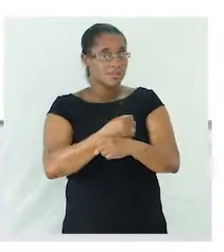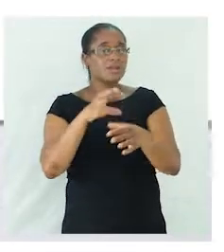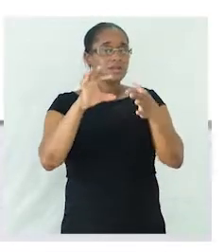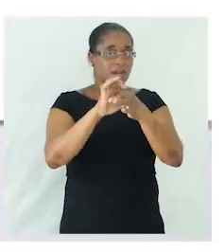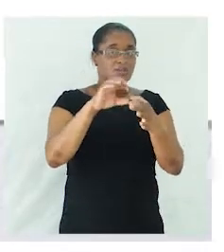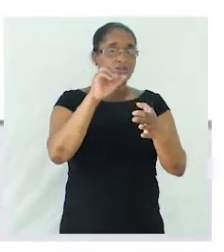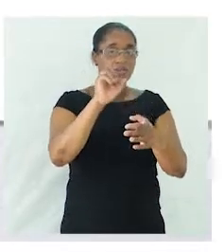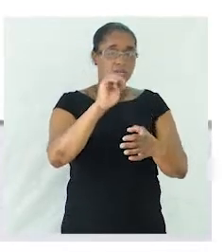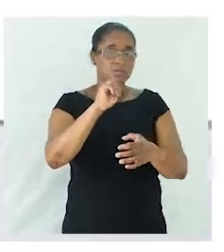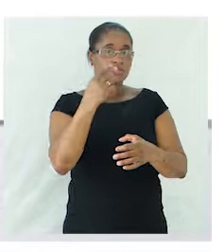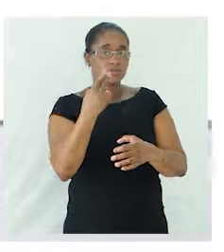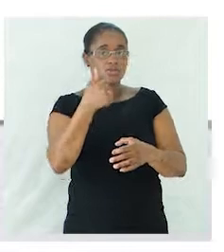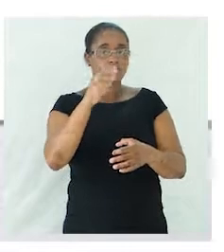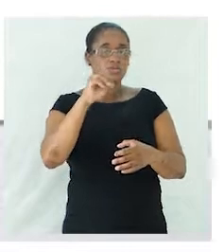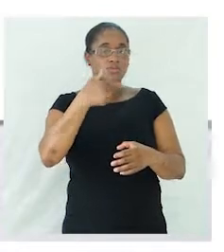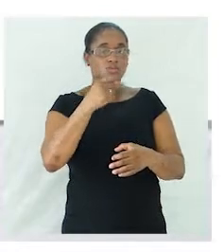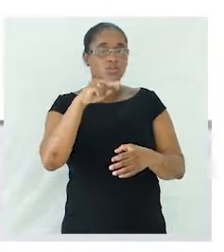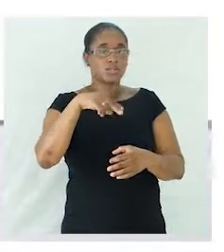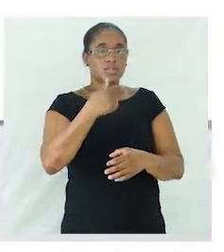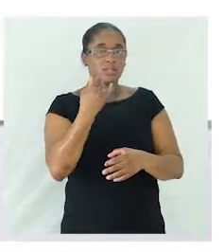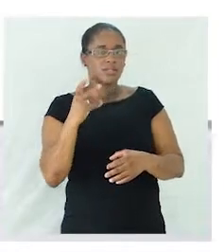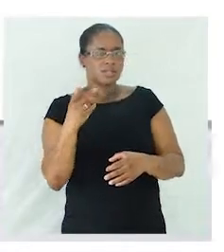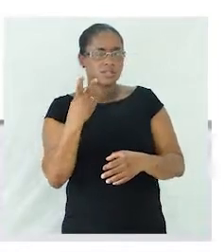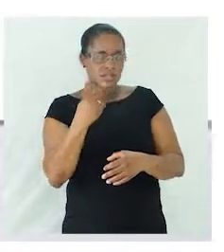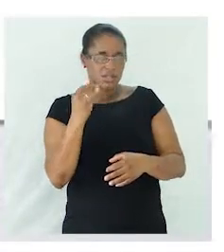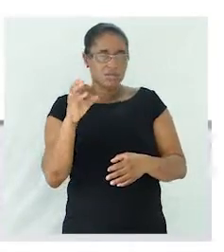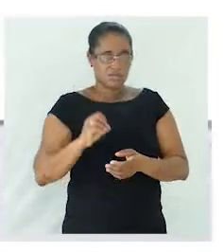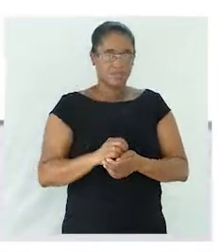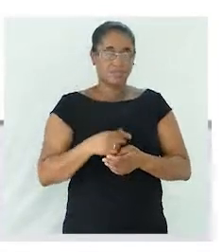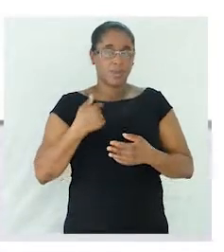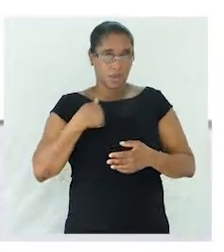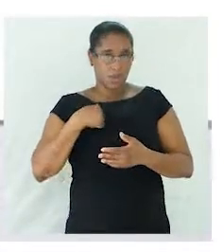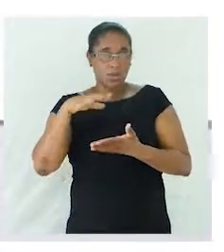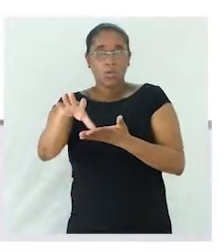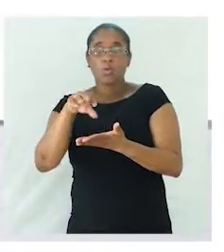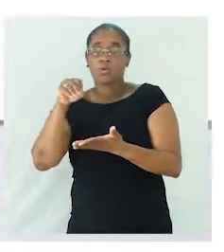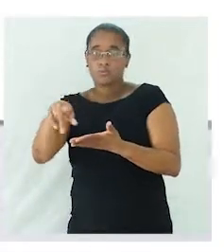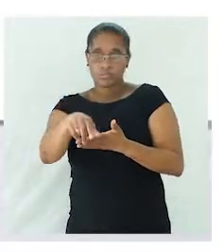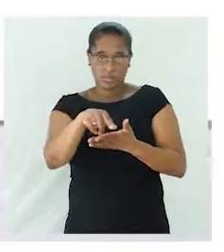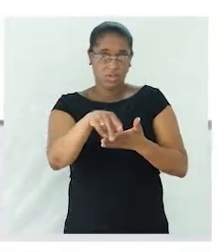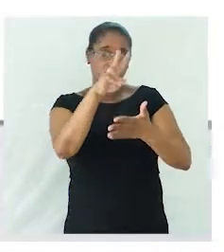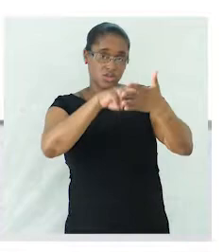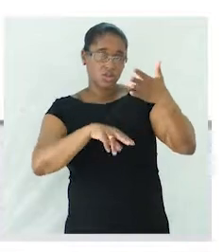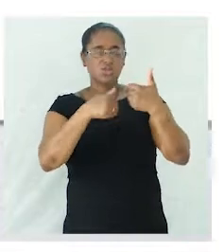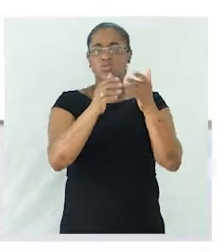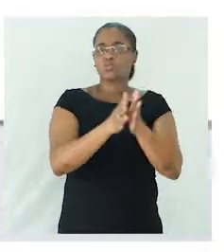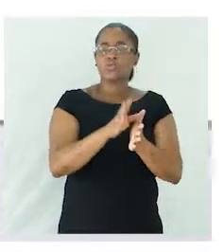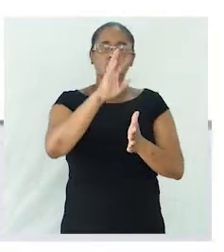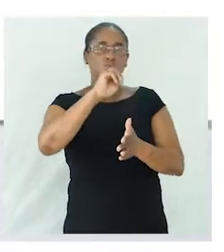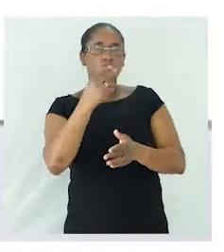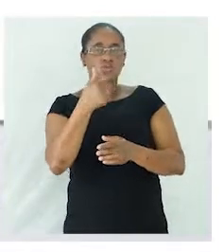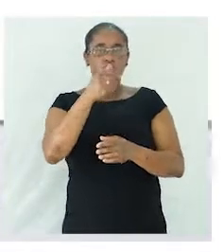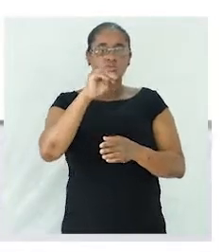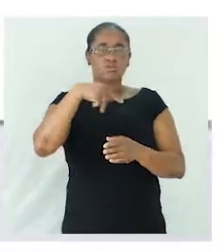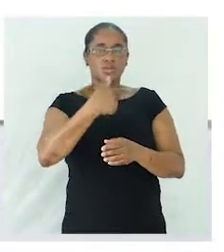substantivo. Pois bem, eu retirei desse texto todos os substantivos, ou quase todos os substantivos, e a nossa